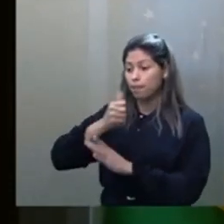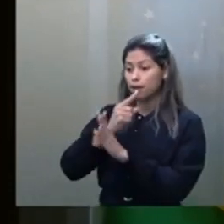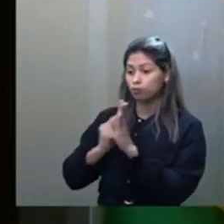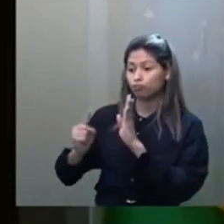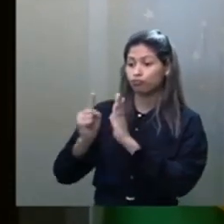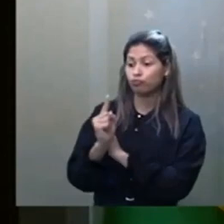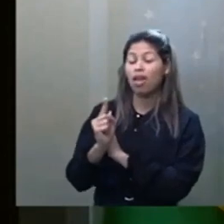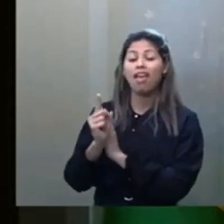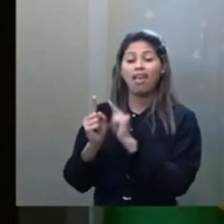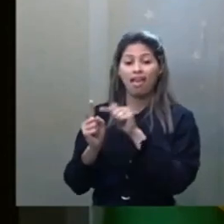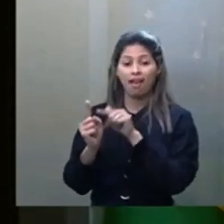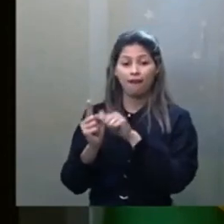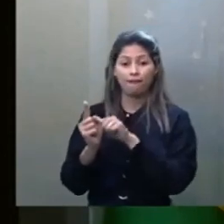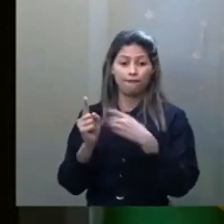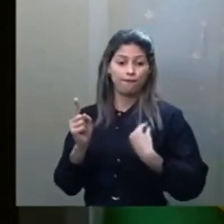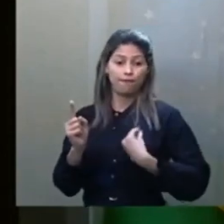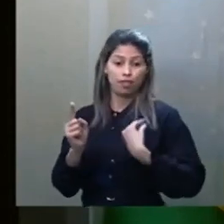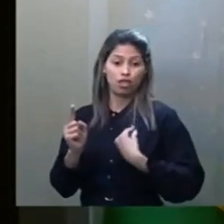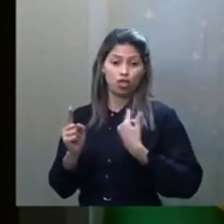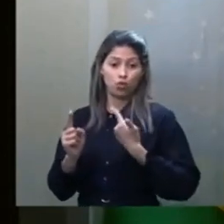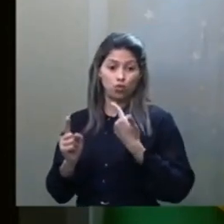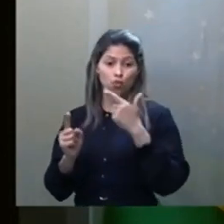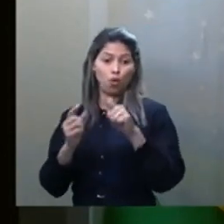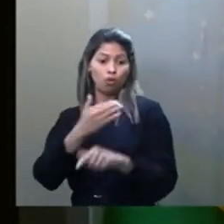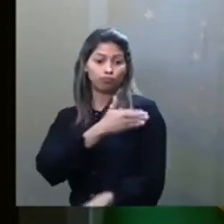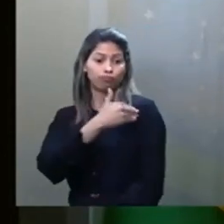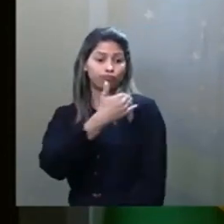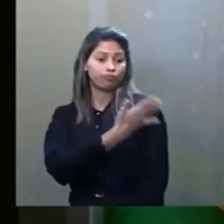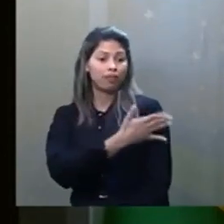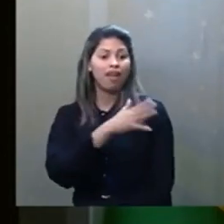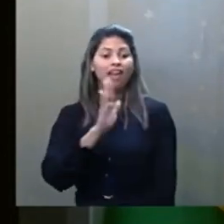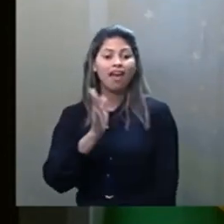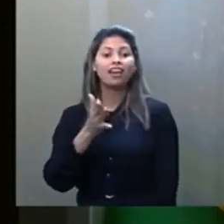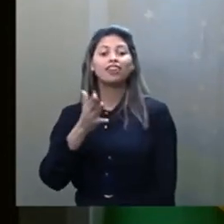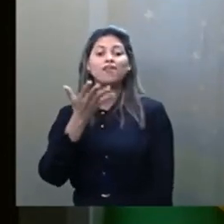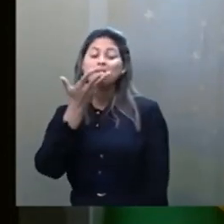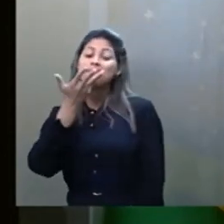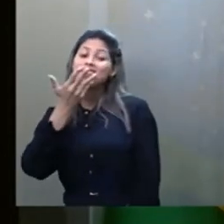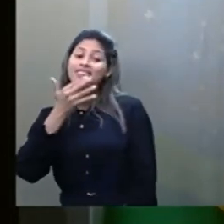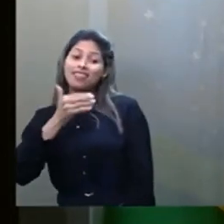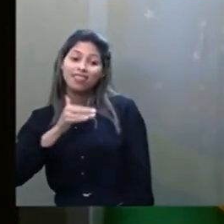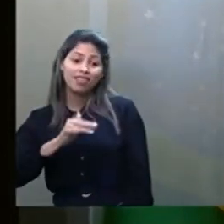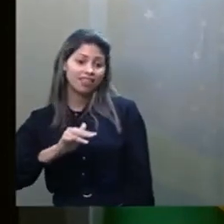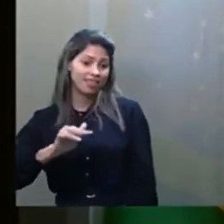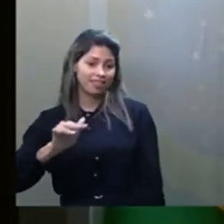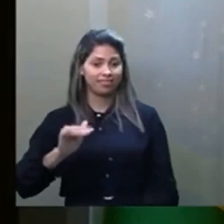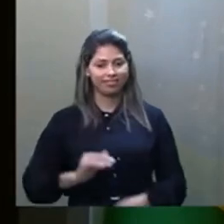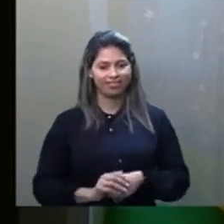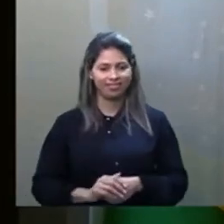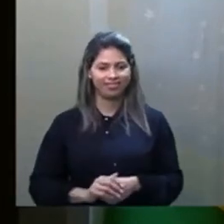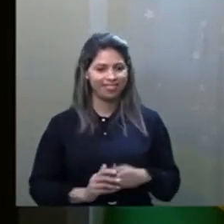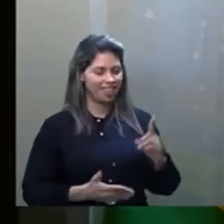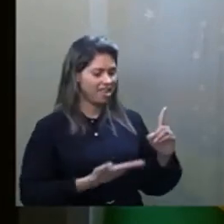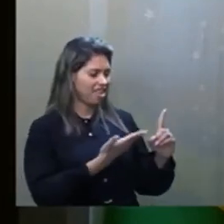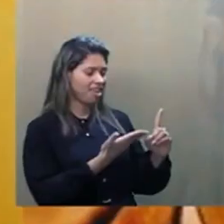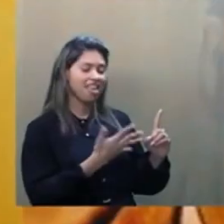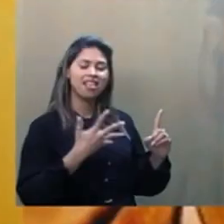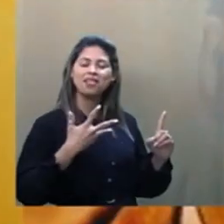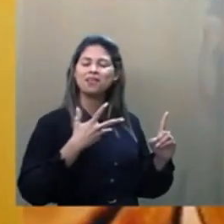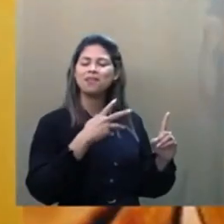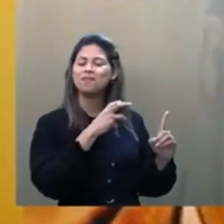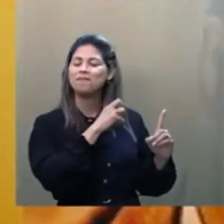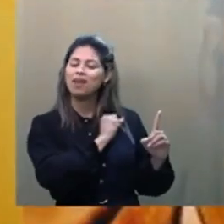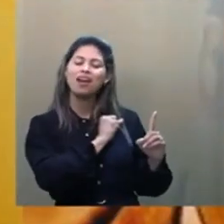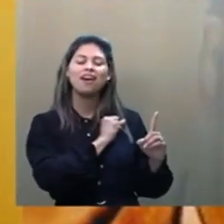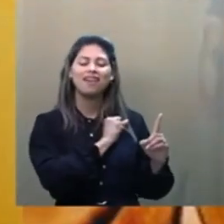E o momento mais importante da vida dele. era uma criança, meus amigos. Não uma criança. Ele adorava as crianças. E ele